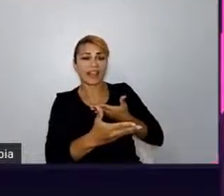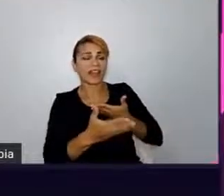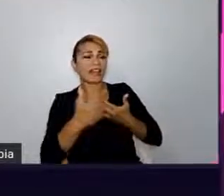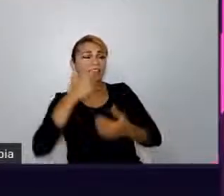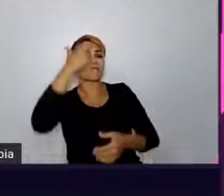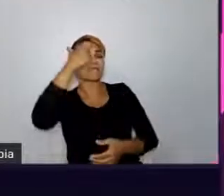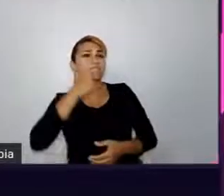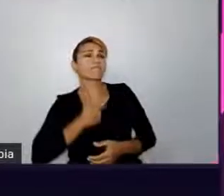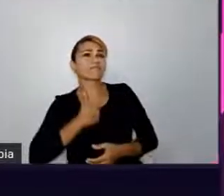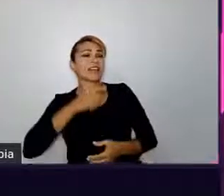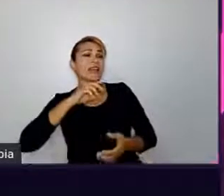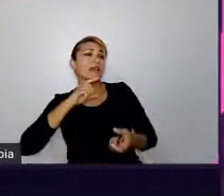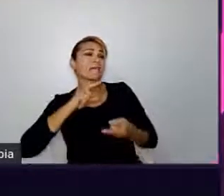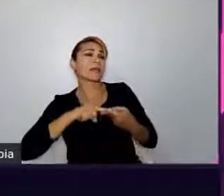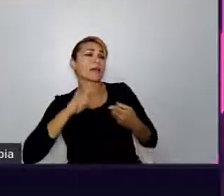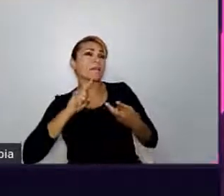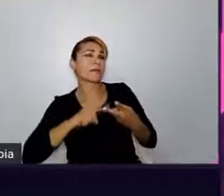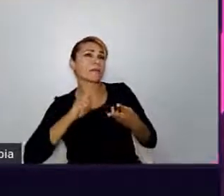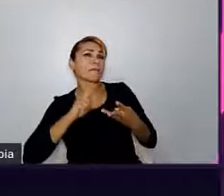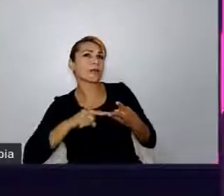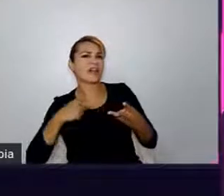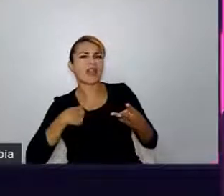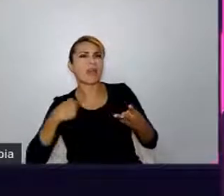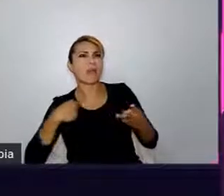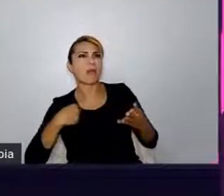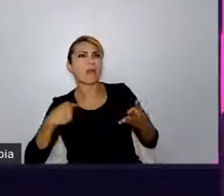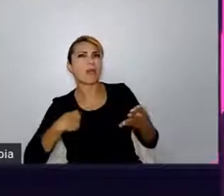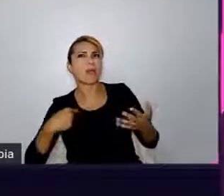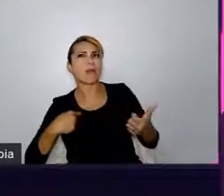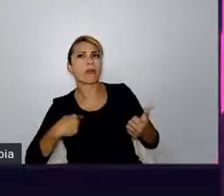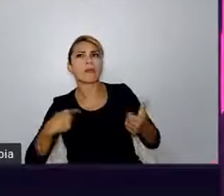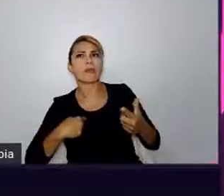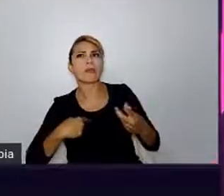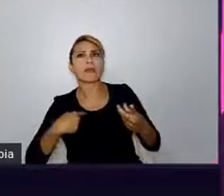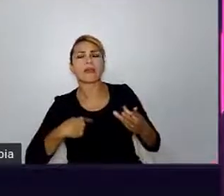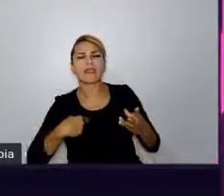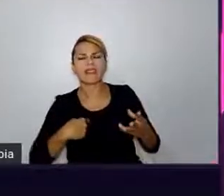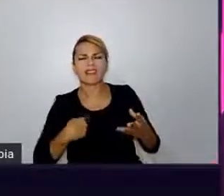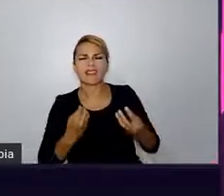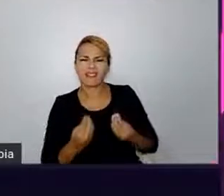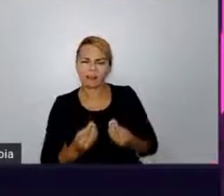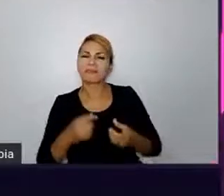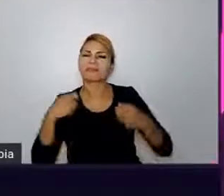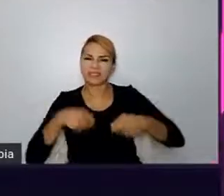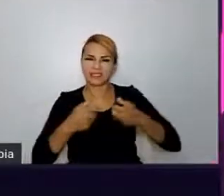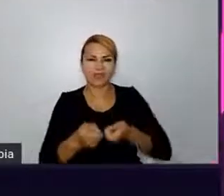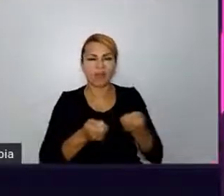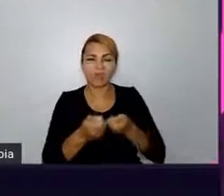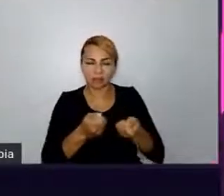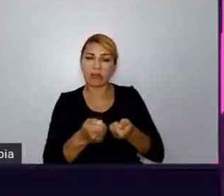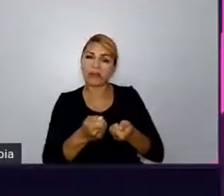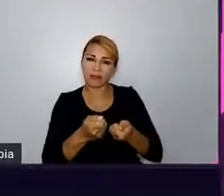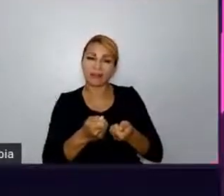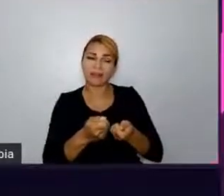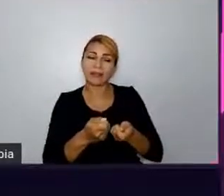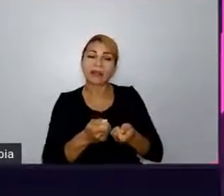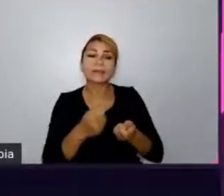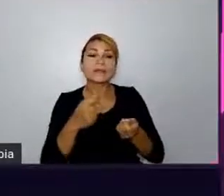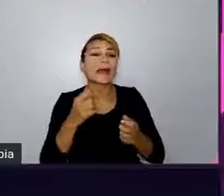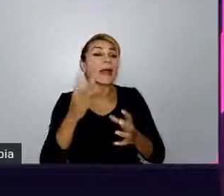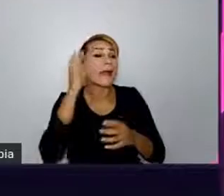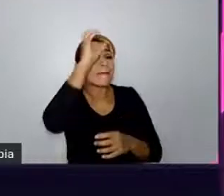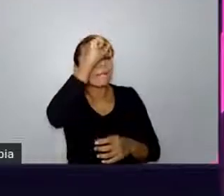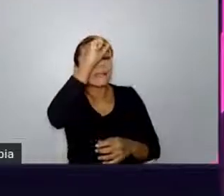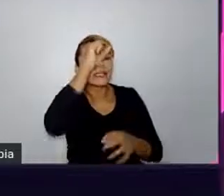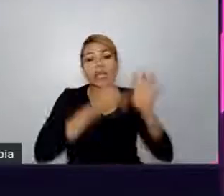em primeiro lugar. A segunda coisa é, repare nos detalhes. Isso vai ajudar